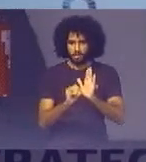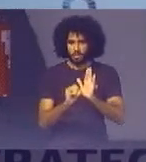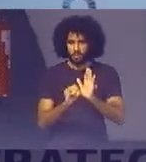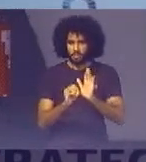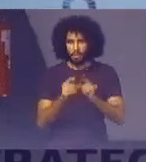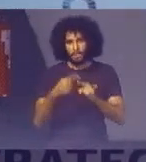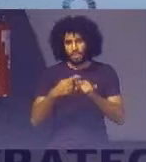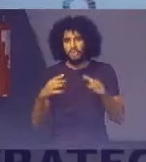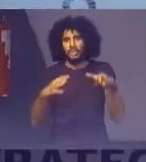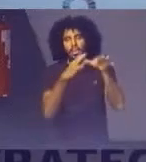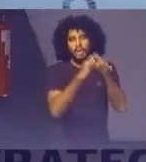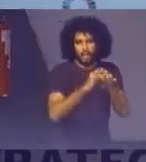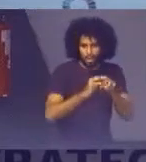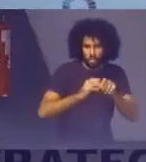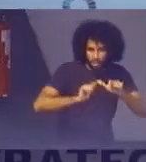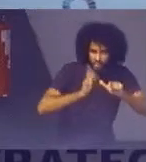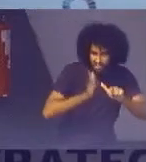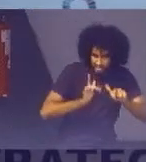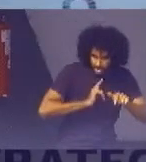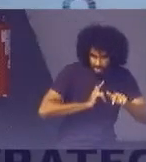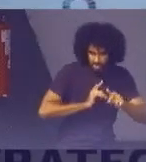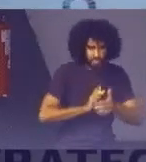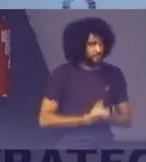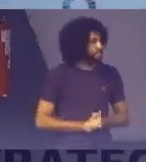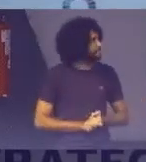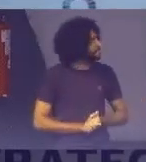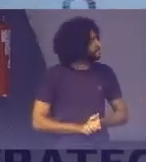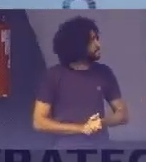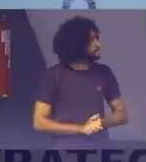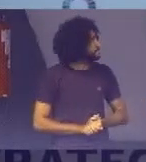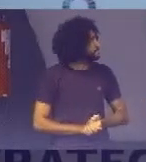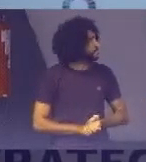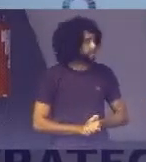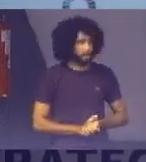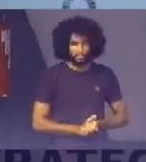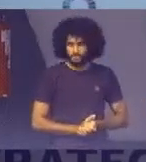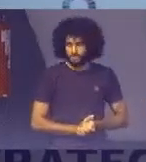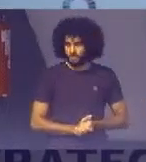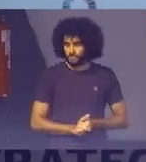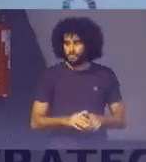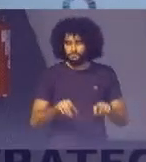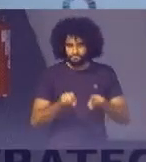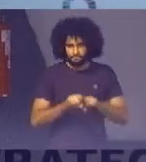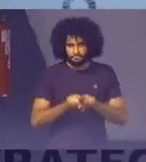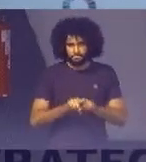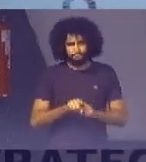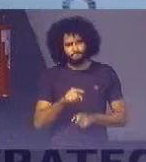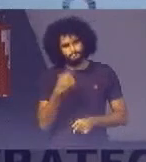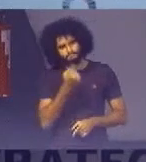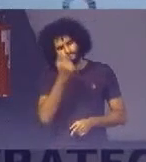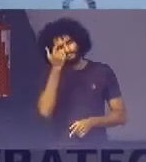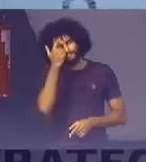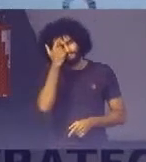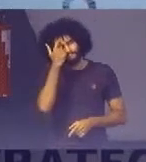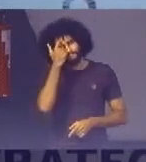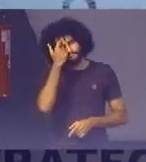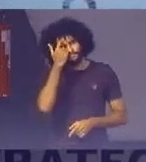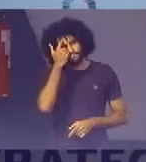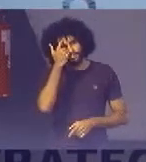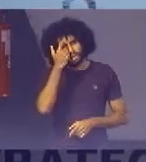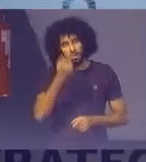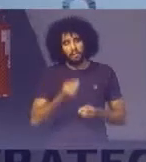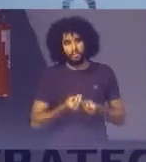vem sendo Feito do comitê E aqui Nós pensarmos Já Em levar Uma